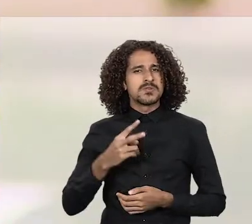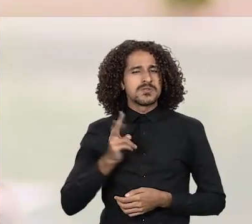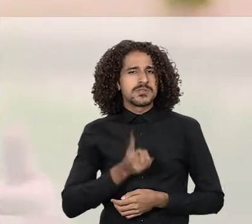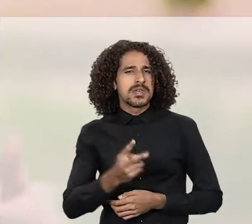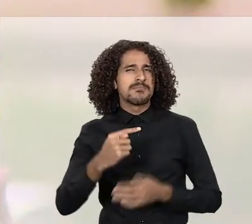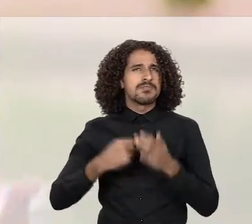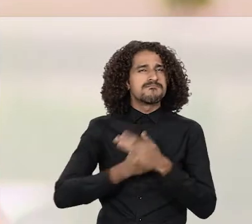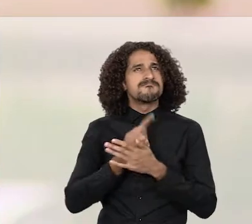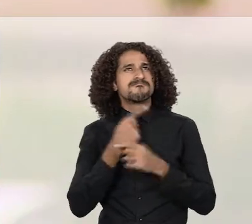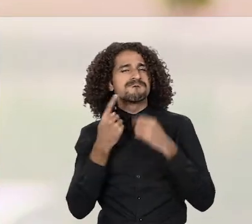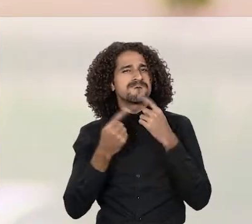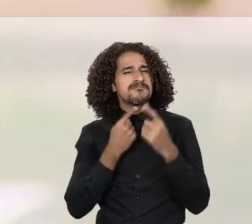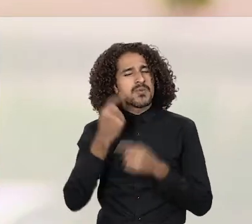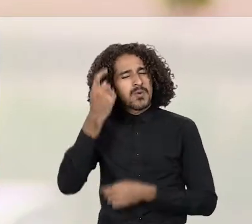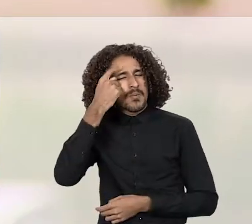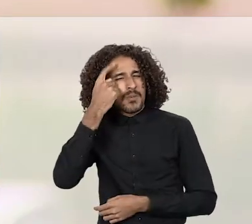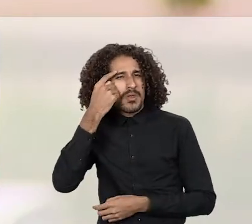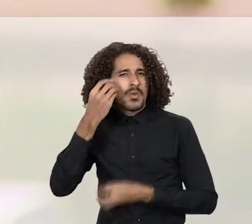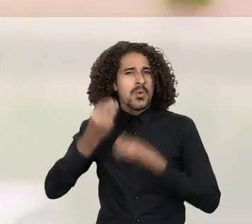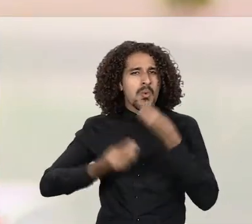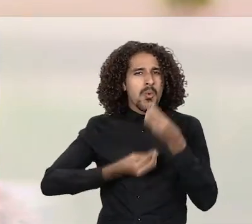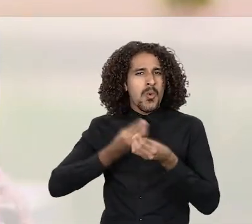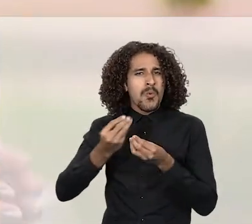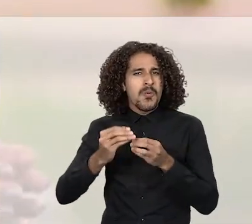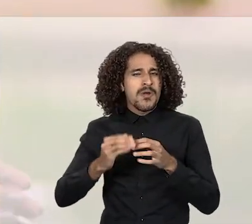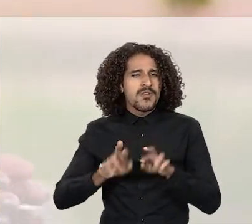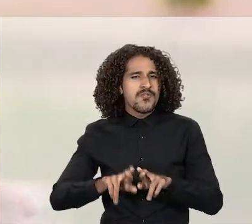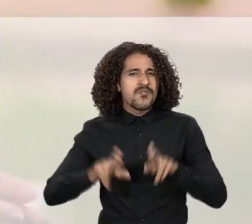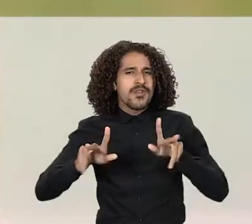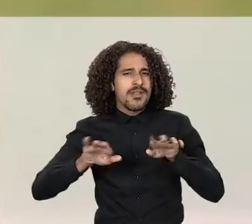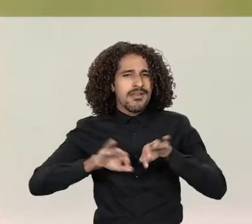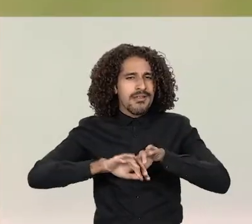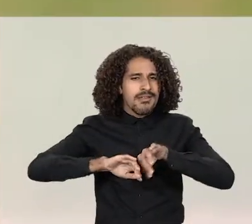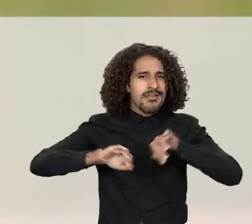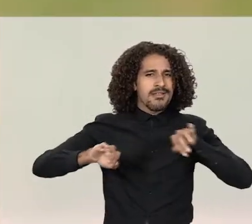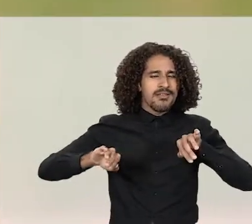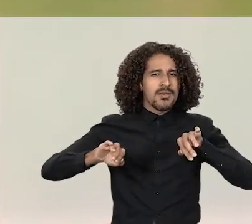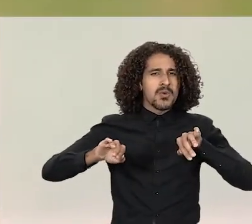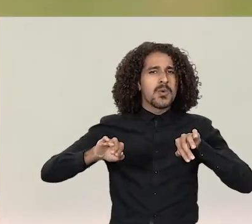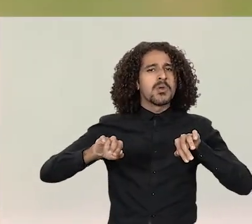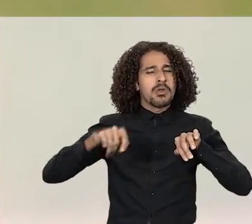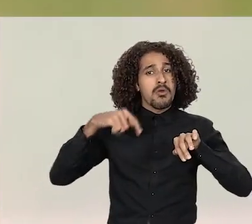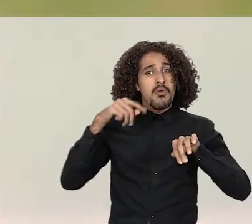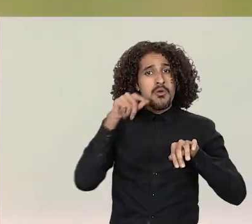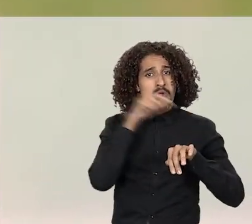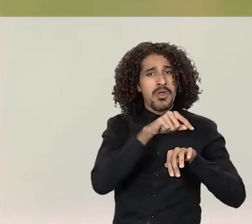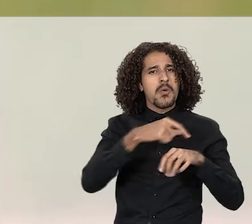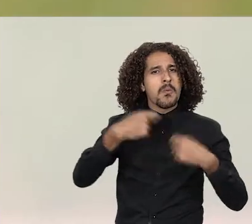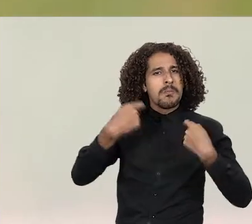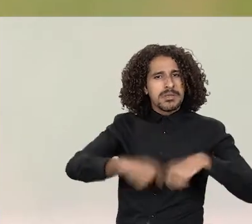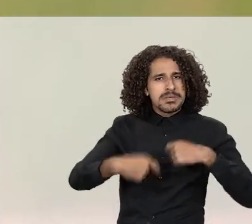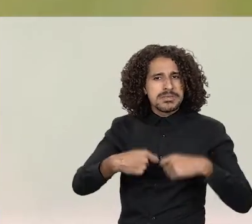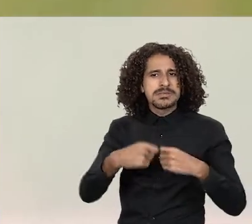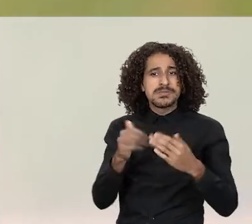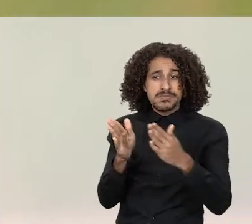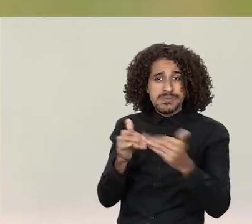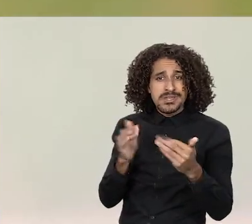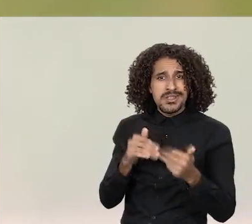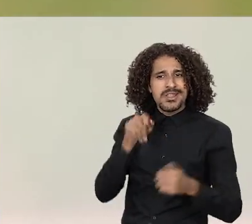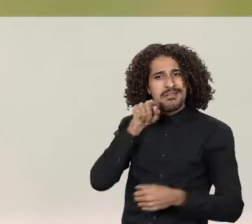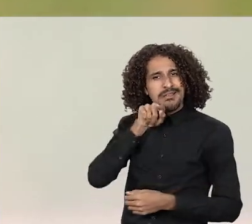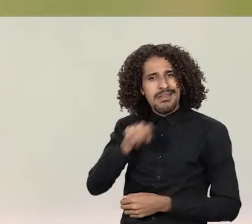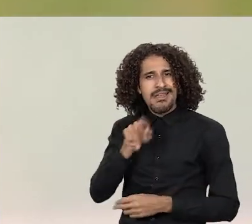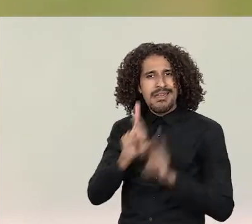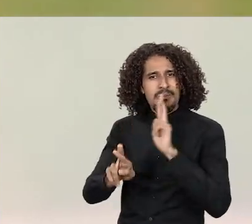sempre faço, que eu me faço, é onde é que está aquela linha tênue e que separa exatamente o que eu